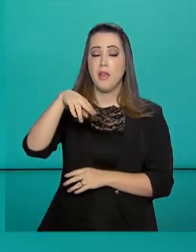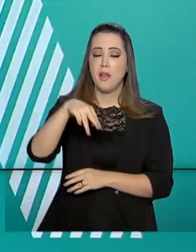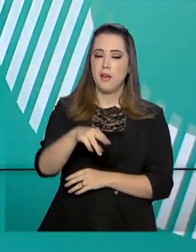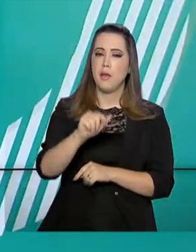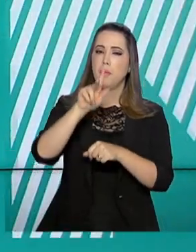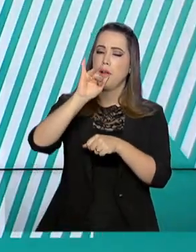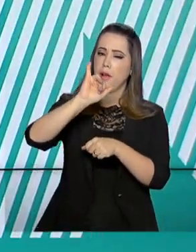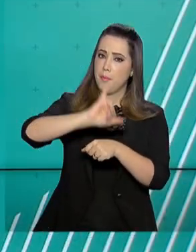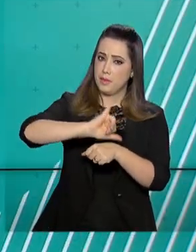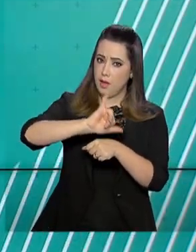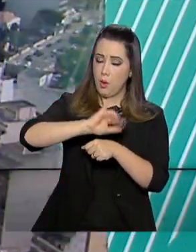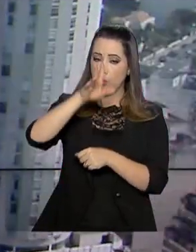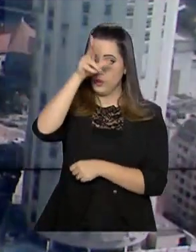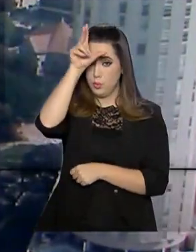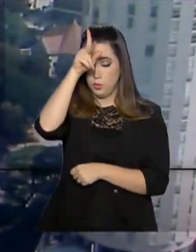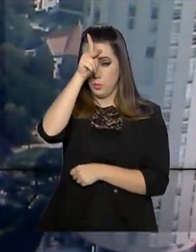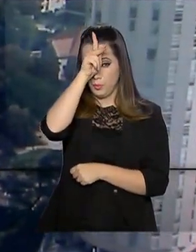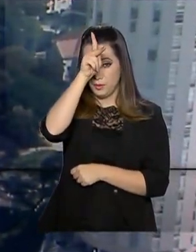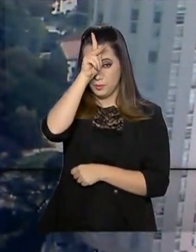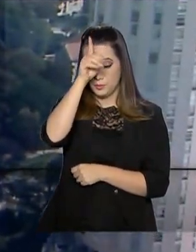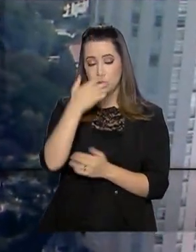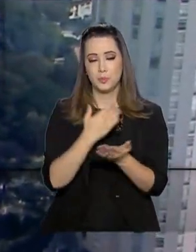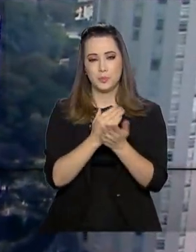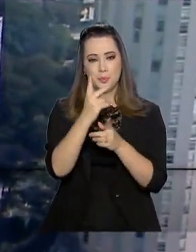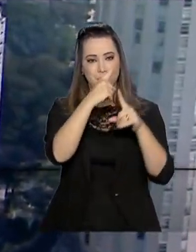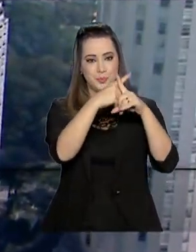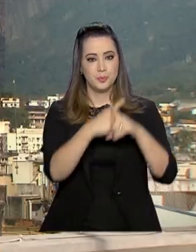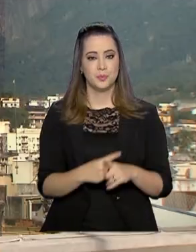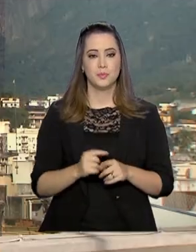repórter Alessandra Lago tem mais detalhes.